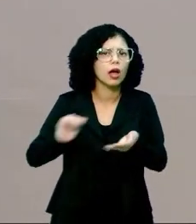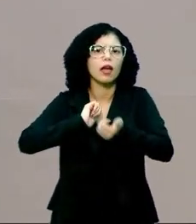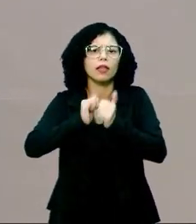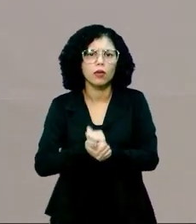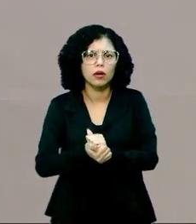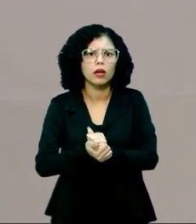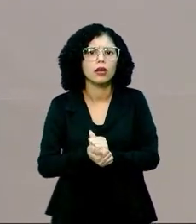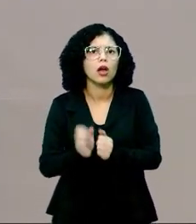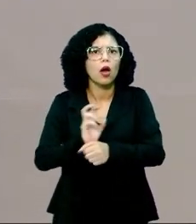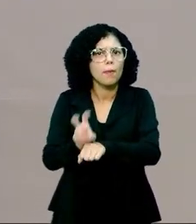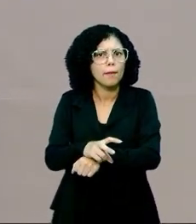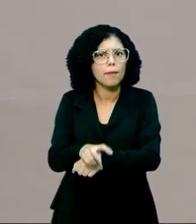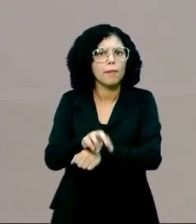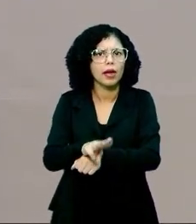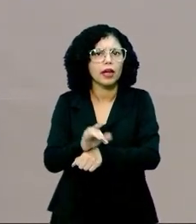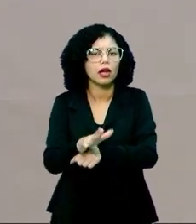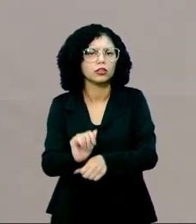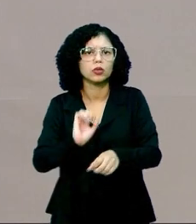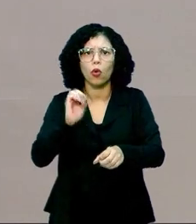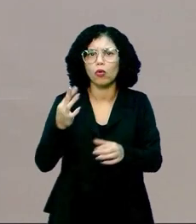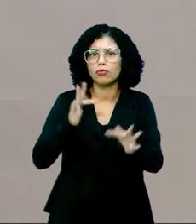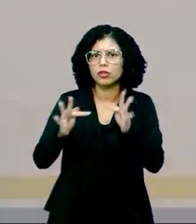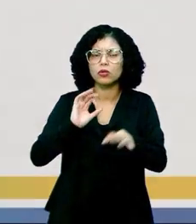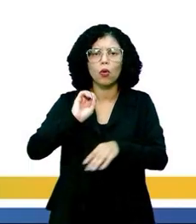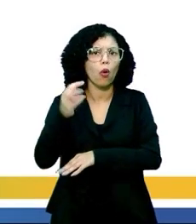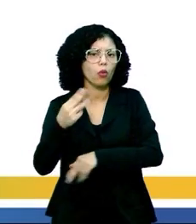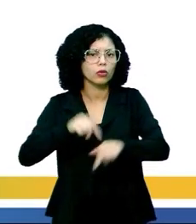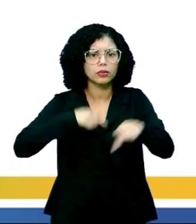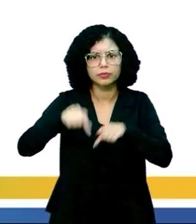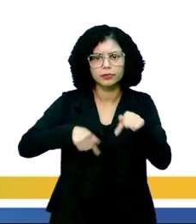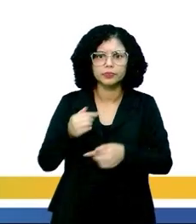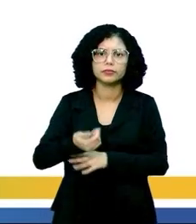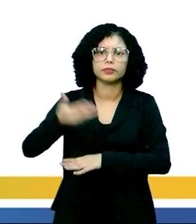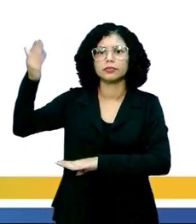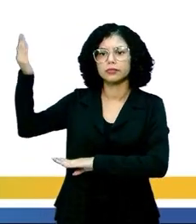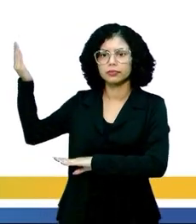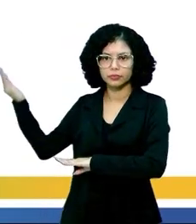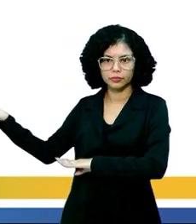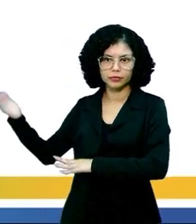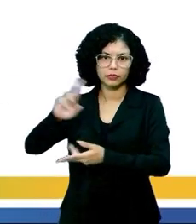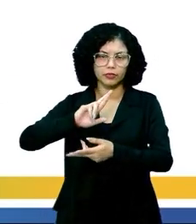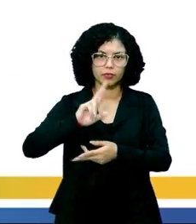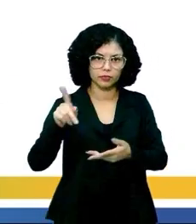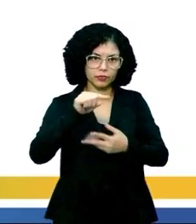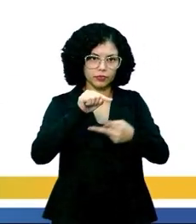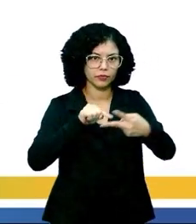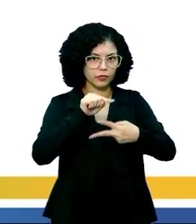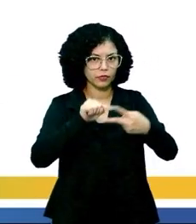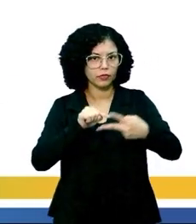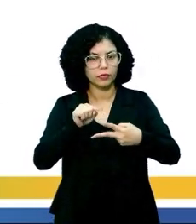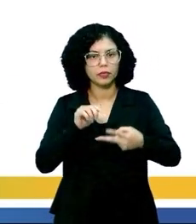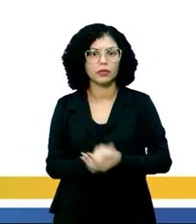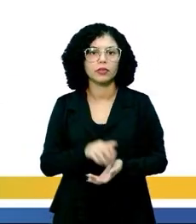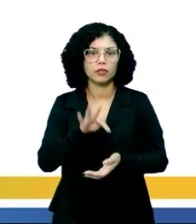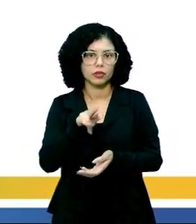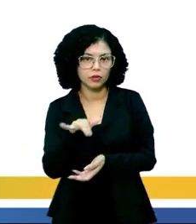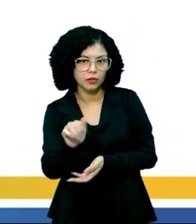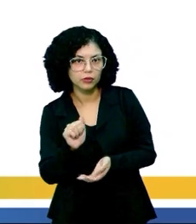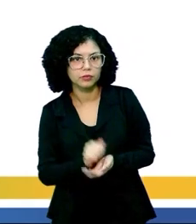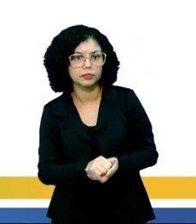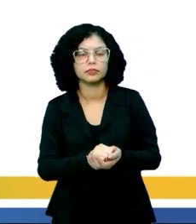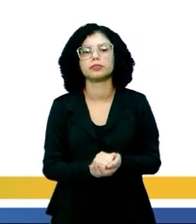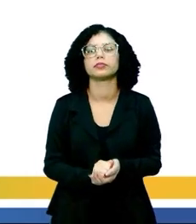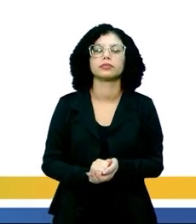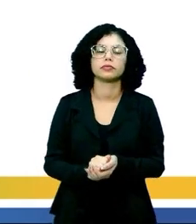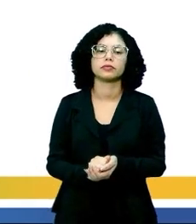Ela pode ser mecânico, físico ou químico. Então, essas são as duas diferenças. A anatomia se preocupa com a forma dos